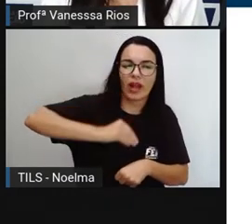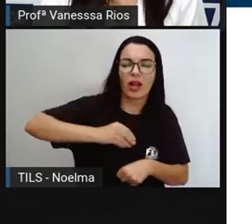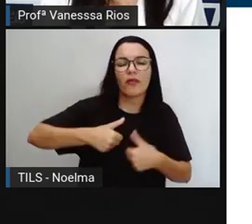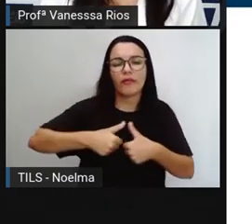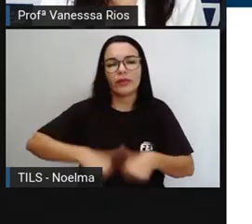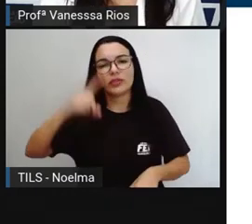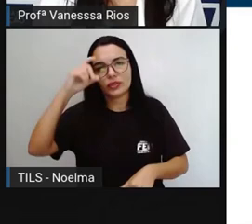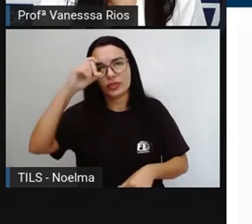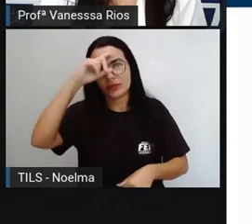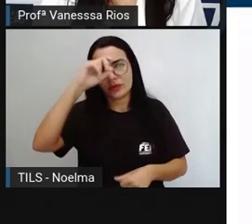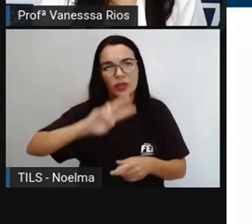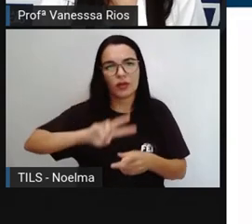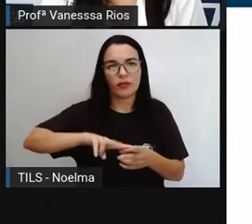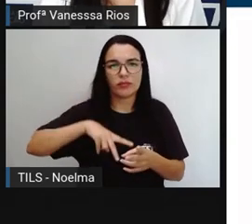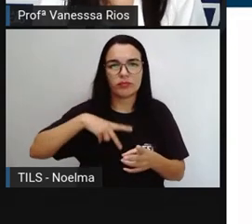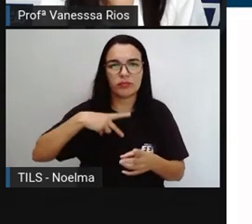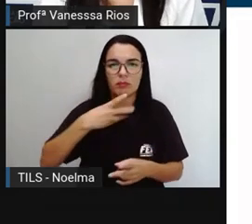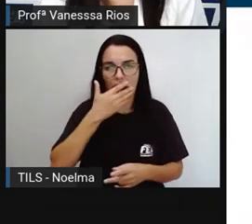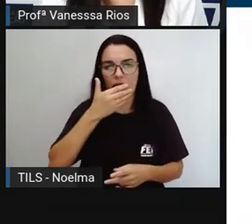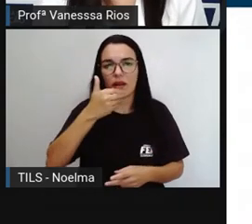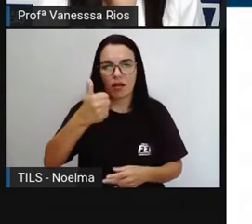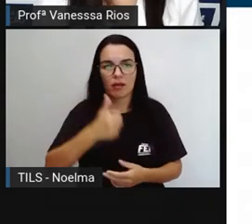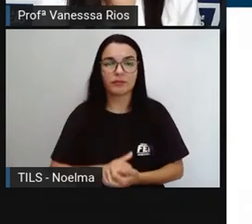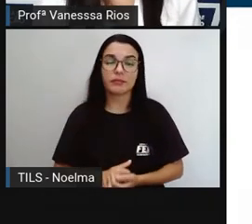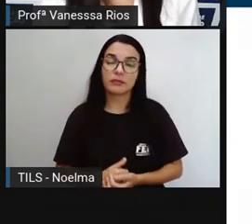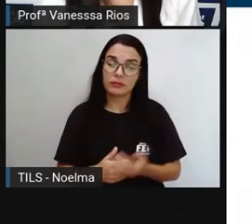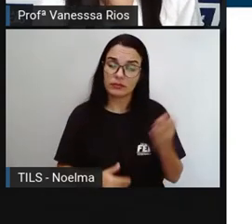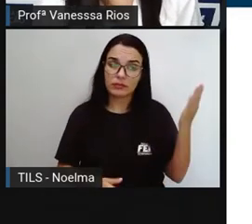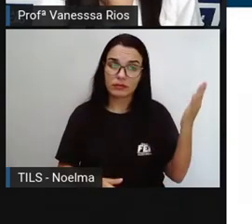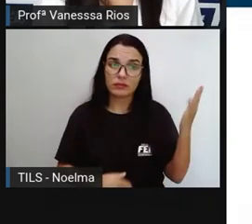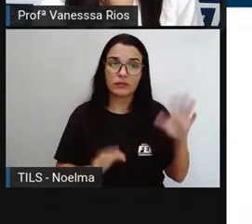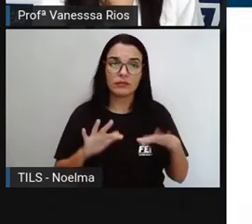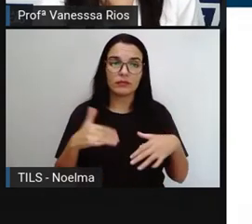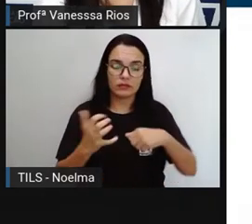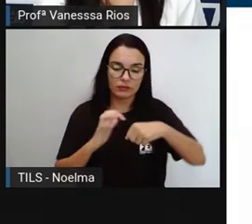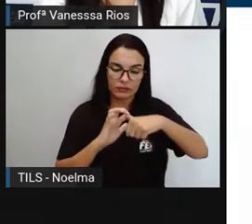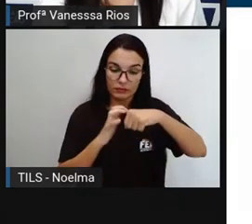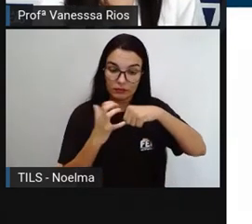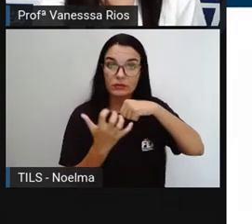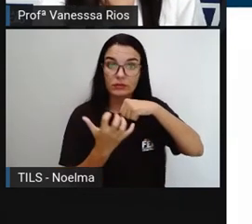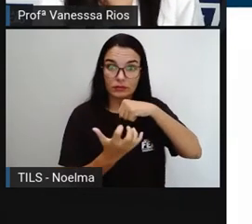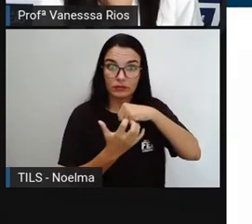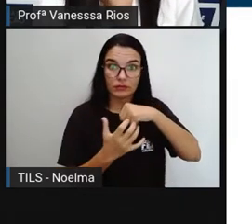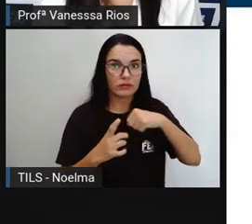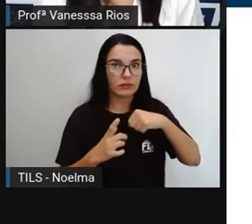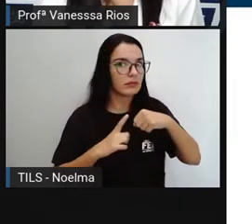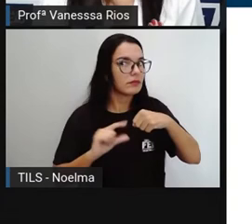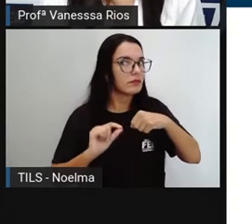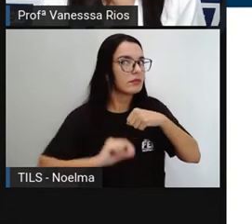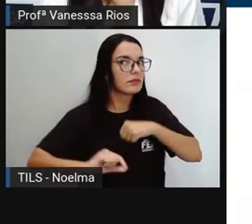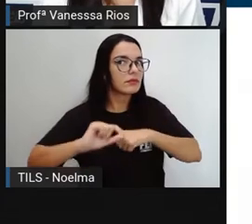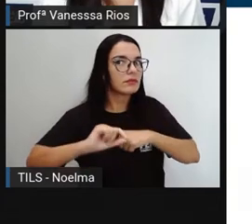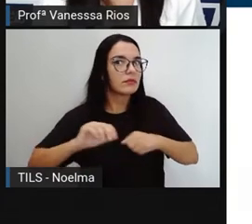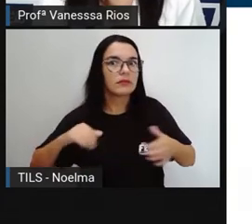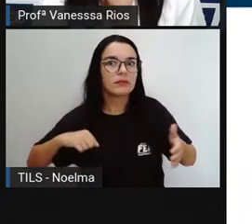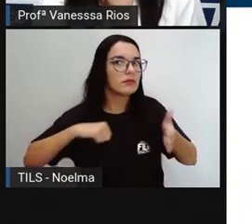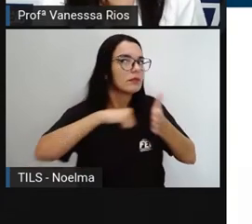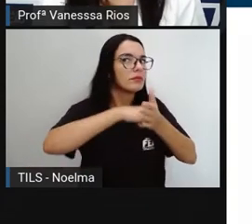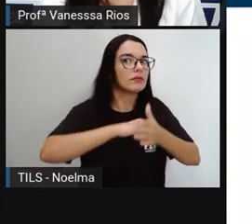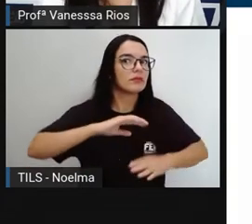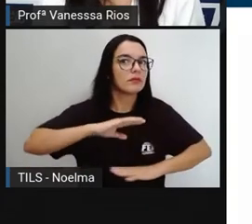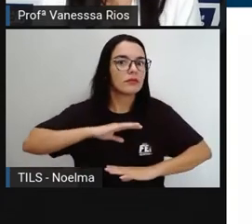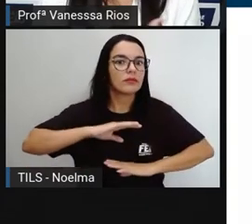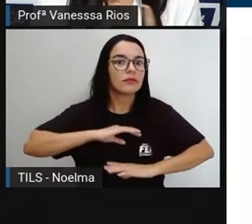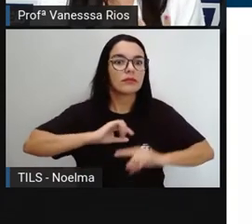recuperação Então o coronavírus tem uma preferência em atingir as partes mais periféricas dos